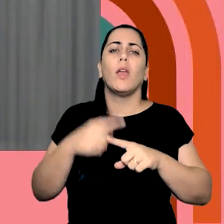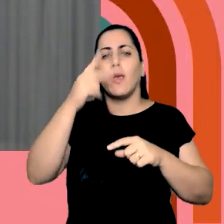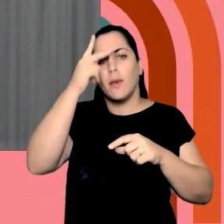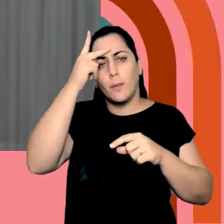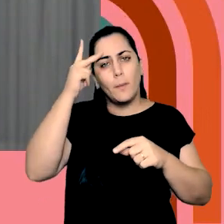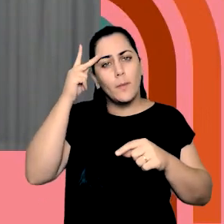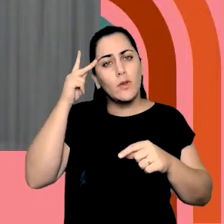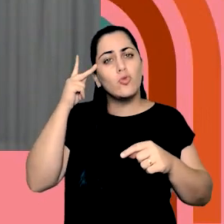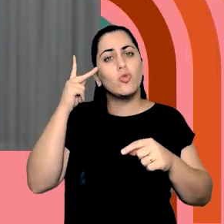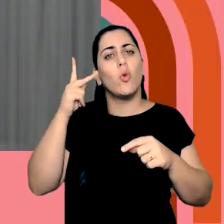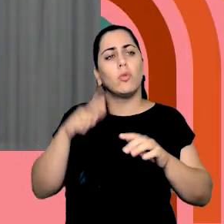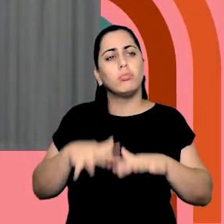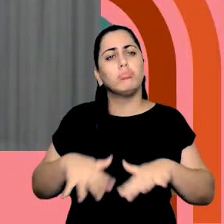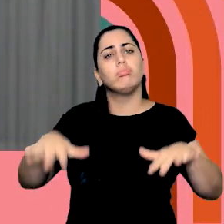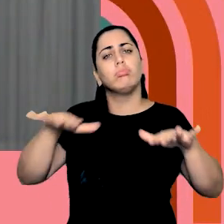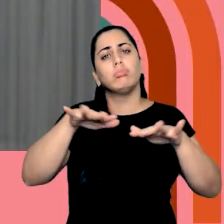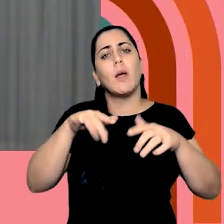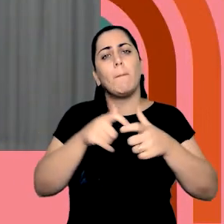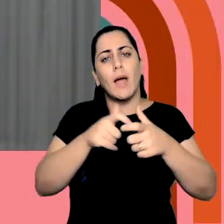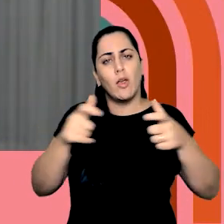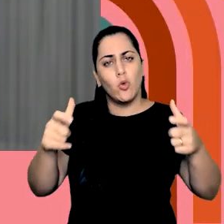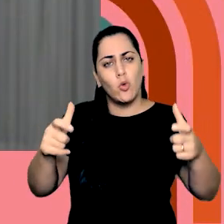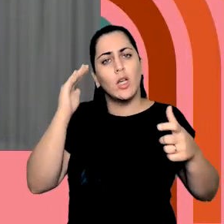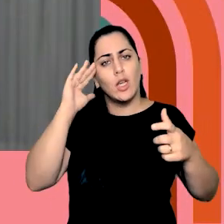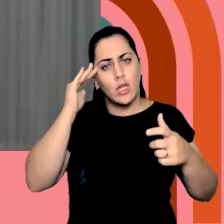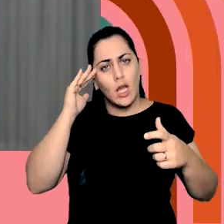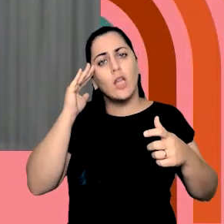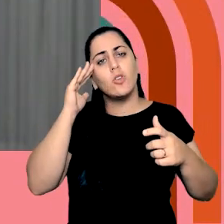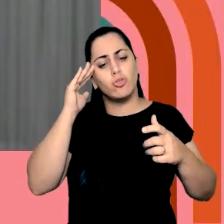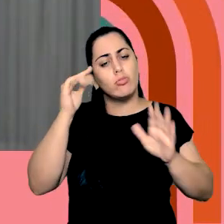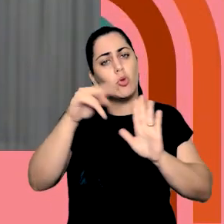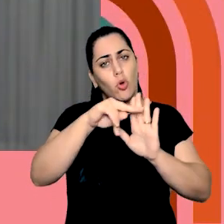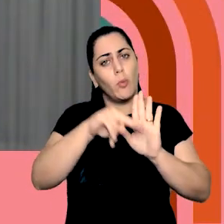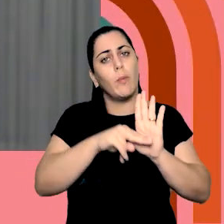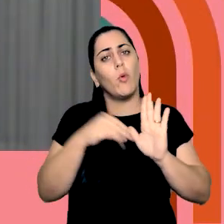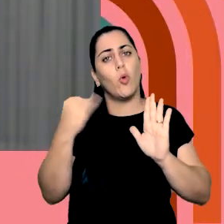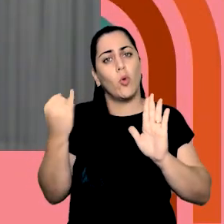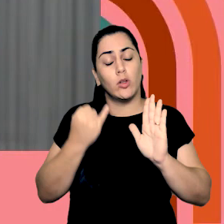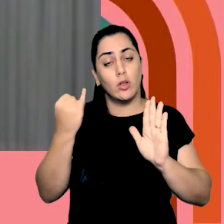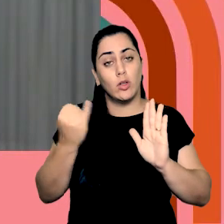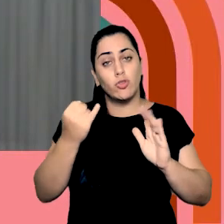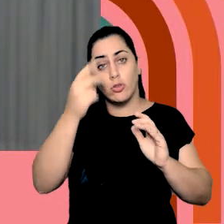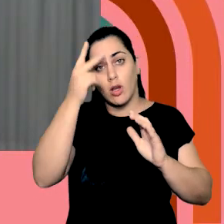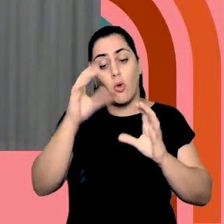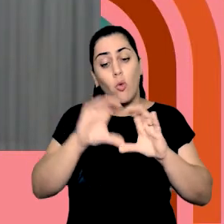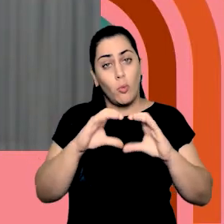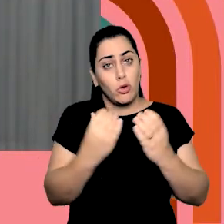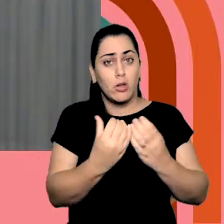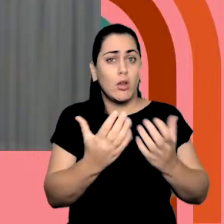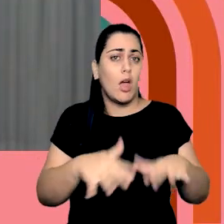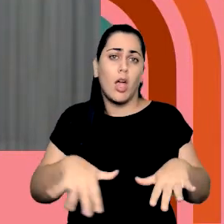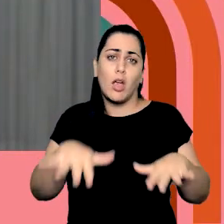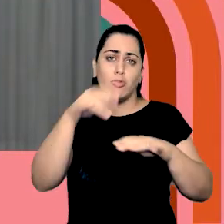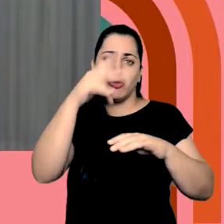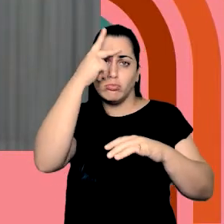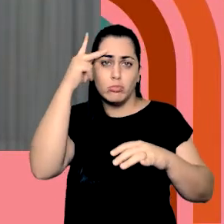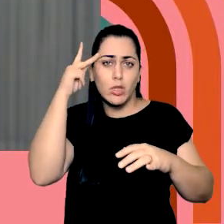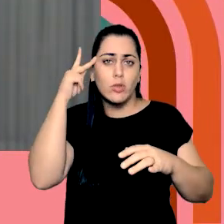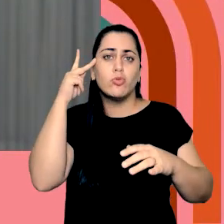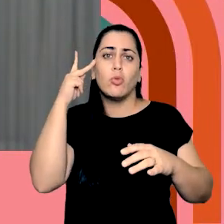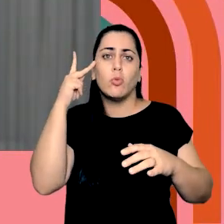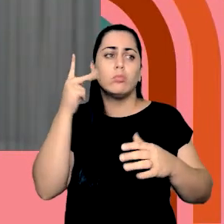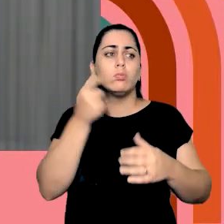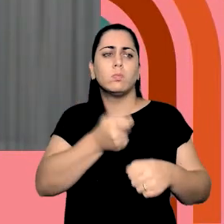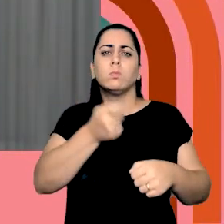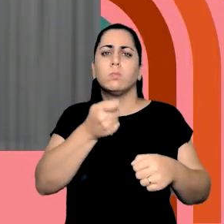pessoas têm um consenso em relação à obrigatoriedade daquela norma, e as próprias pessoas, a própria comunidade, força a aplicação